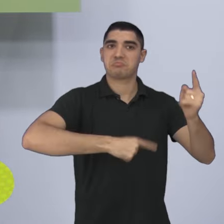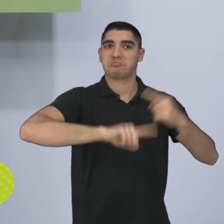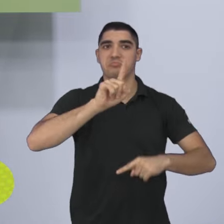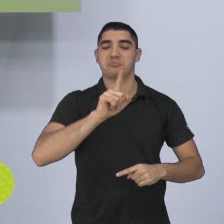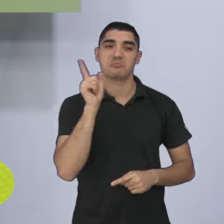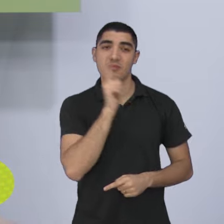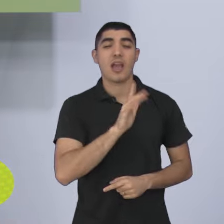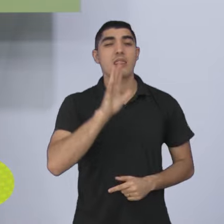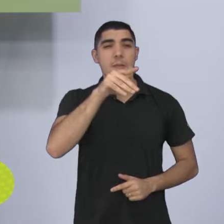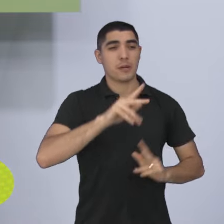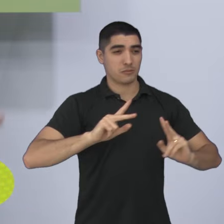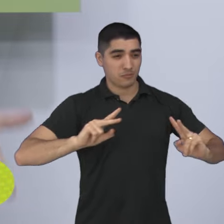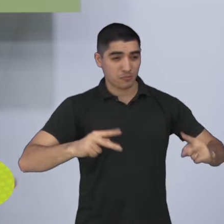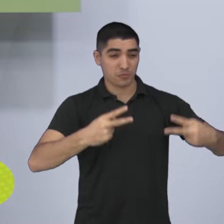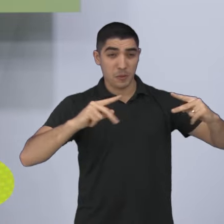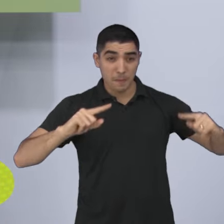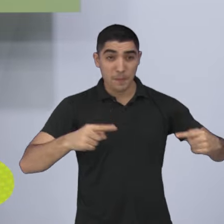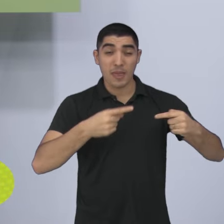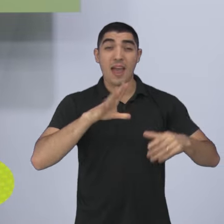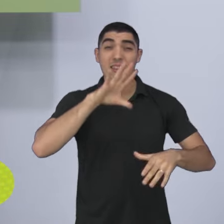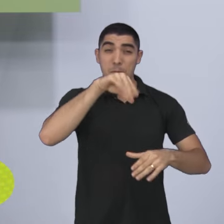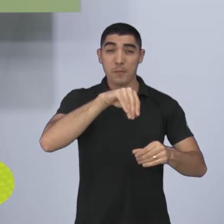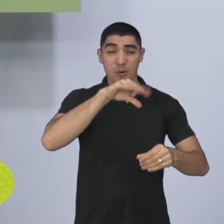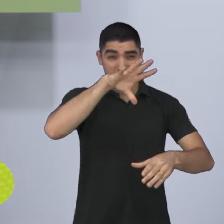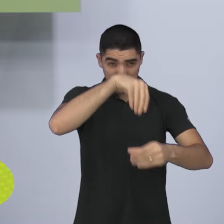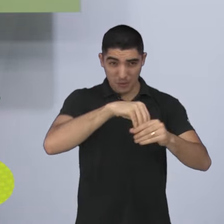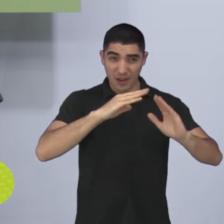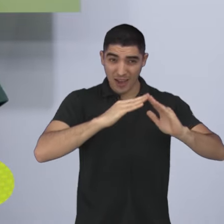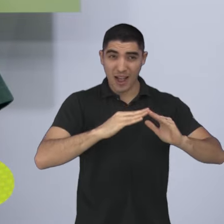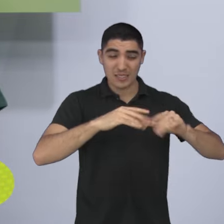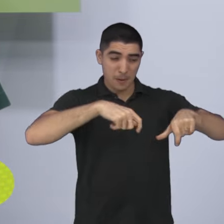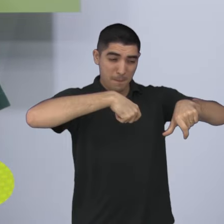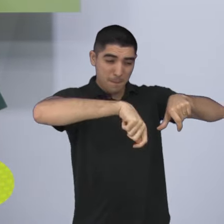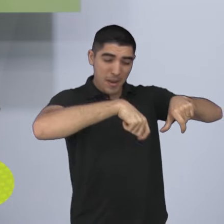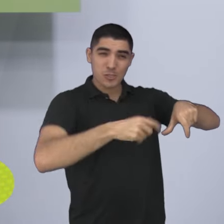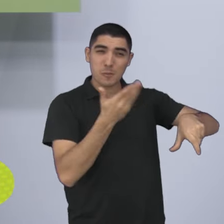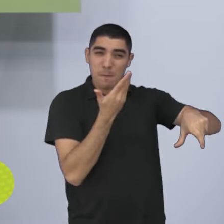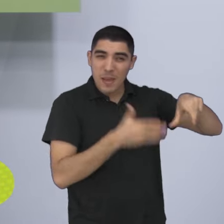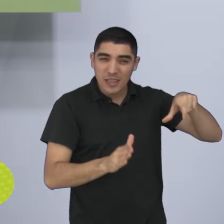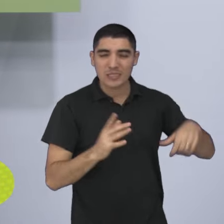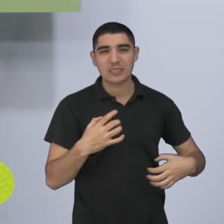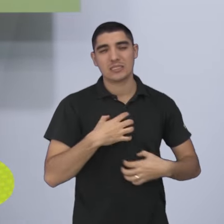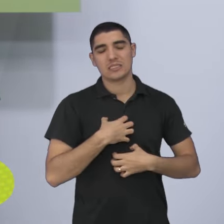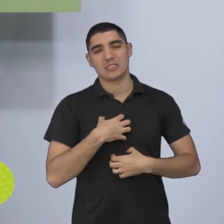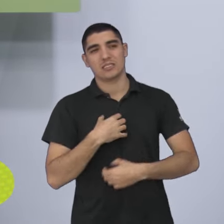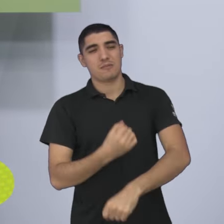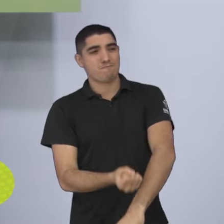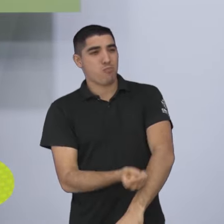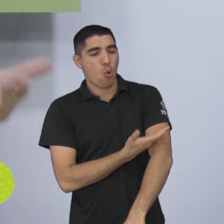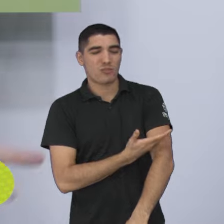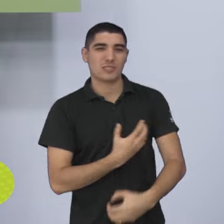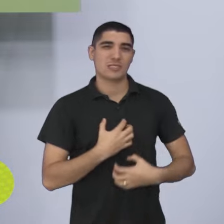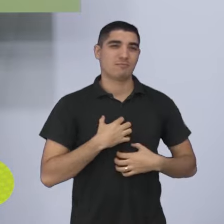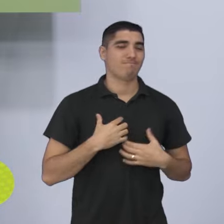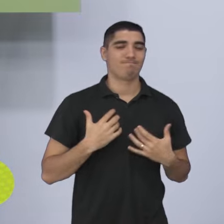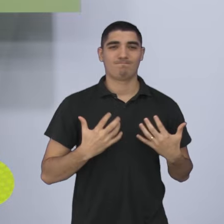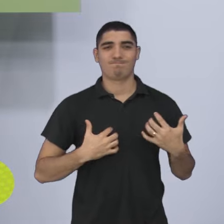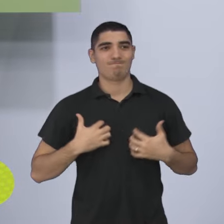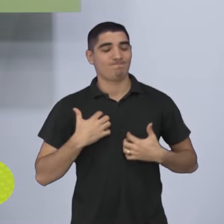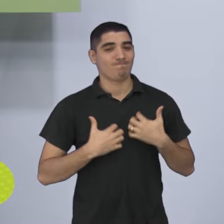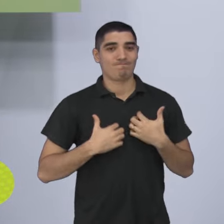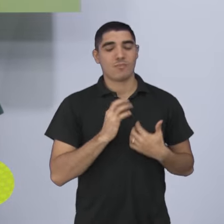sendo eliminado, ainda mais nos pênaltis, em casa, acho que a emoção foi muito grande e acabou extrapolando e acabou